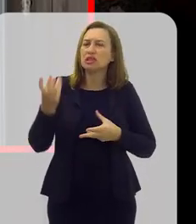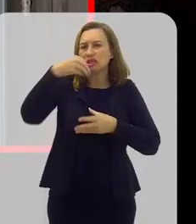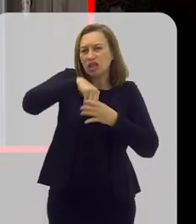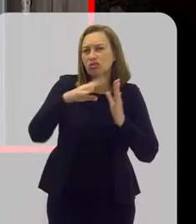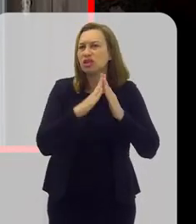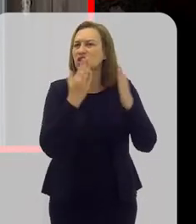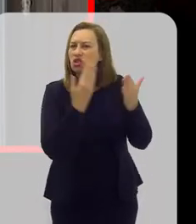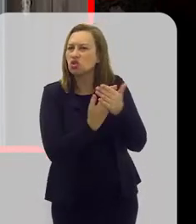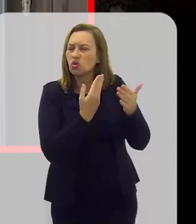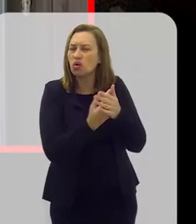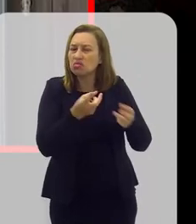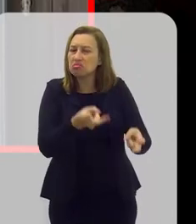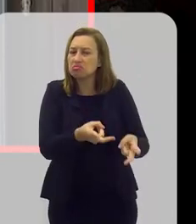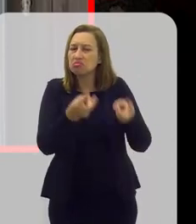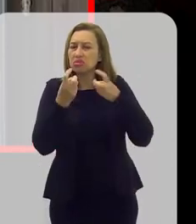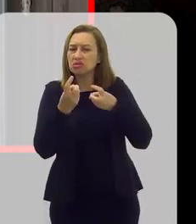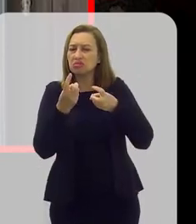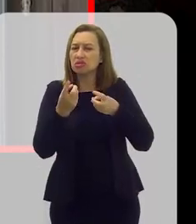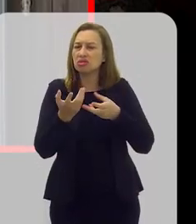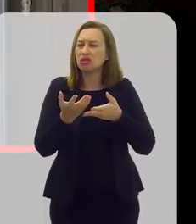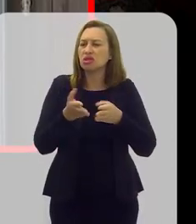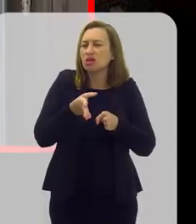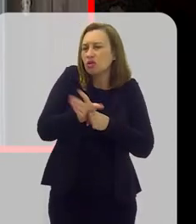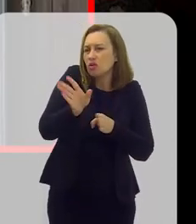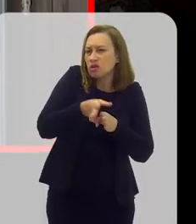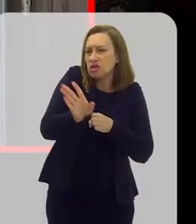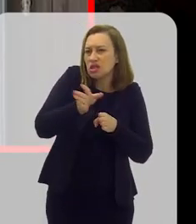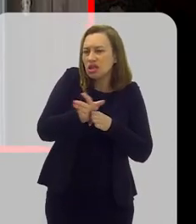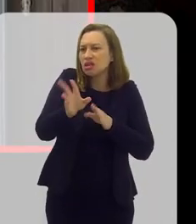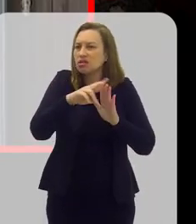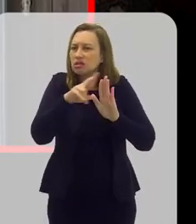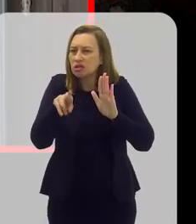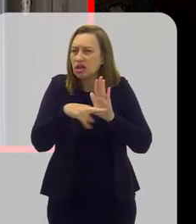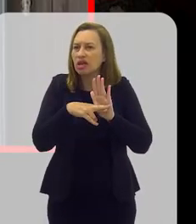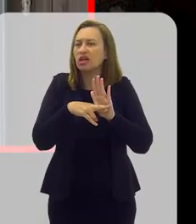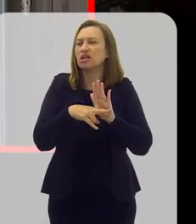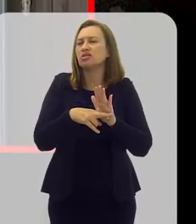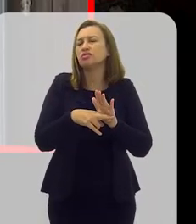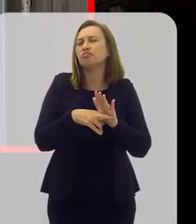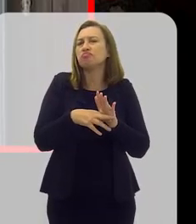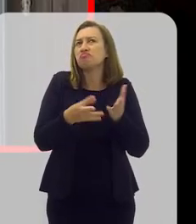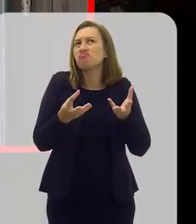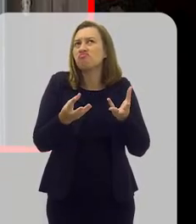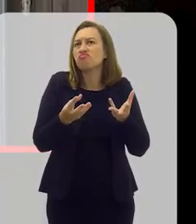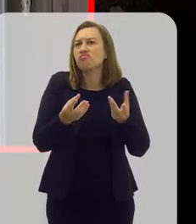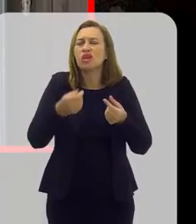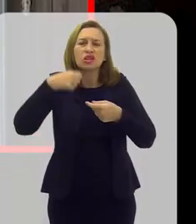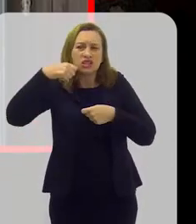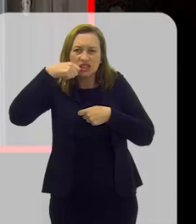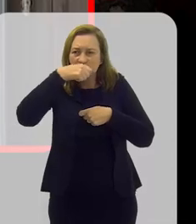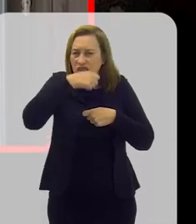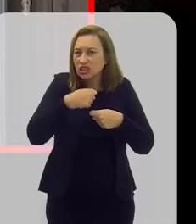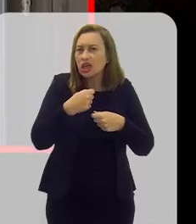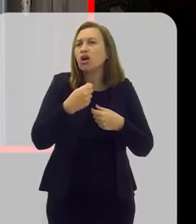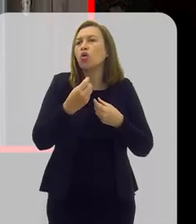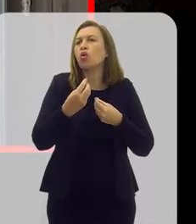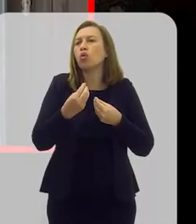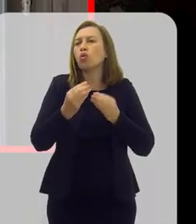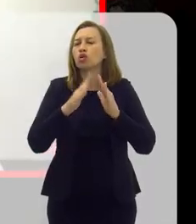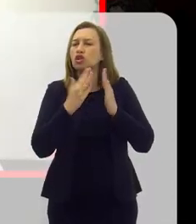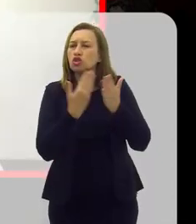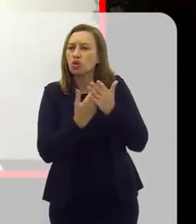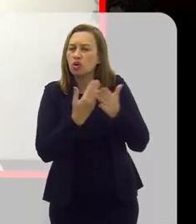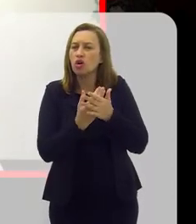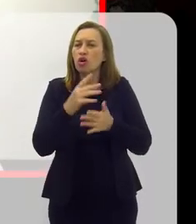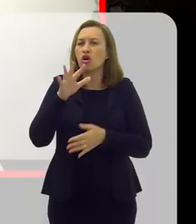dentro das escolas. A gente percebia no passado, mais do que até hoje em dia, de campanhas de escovação nas escolas,